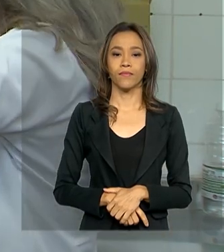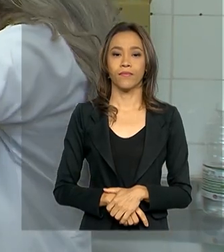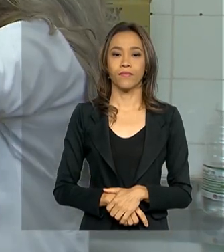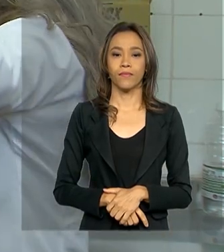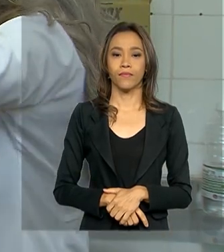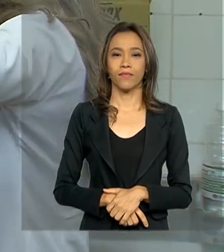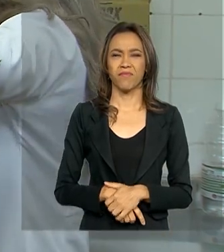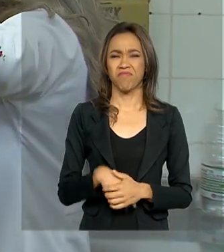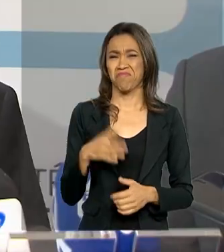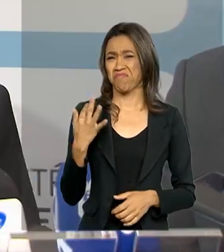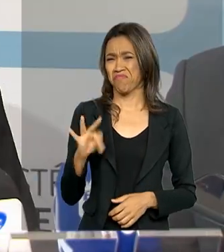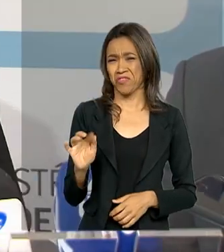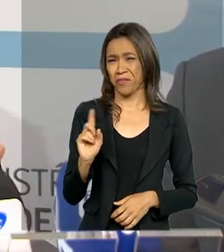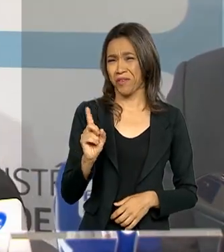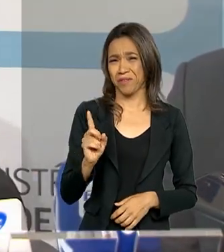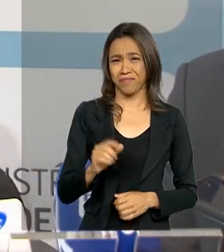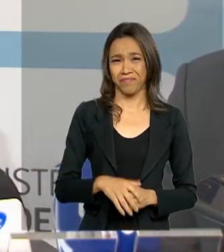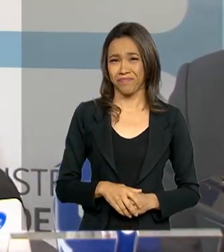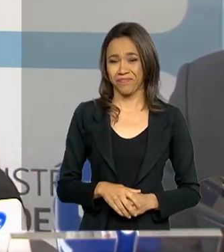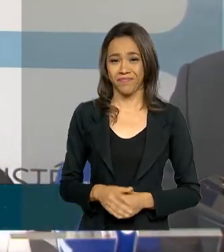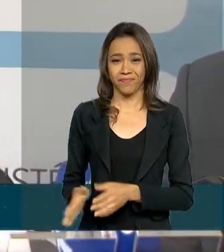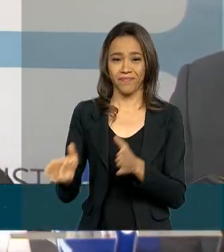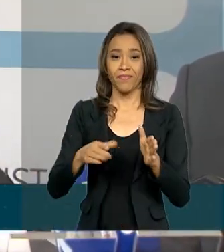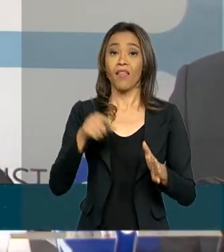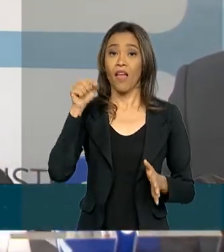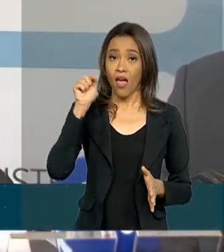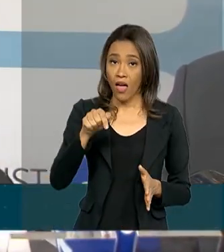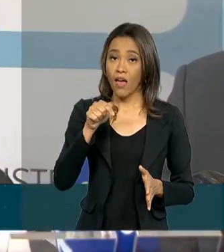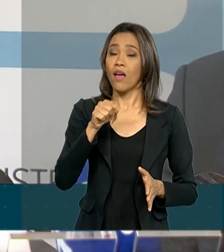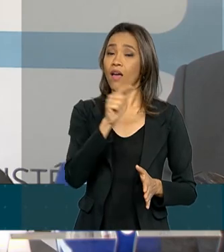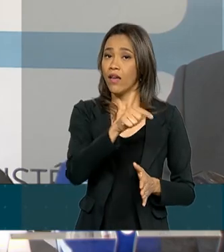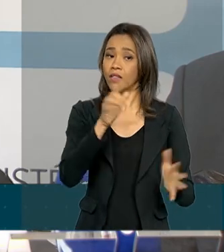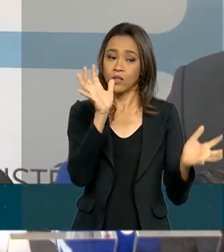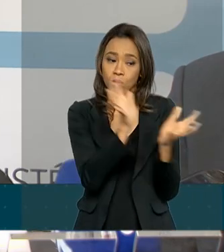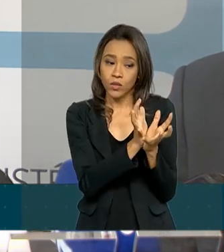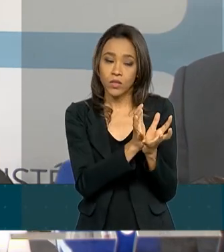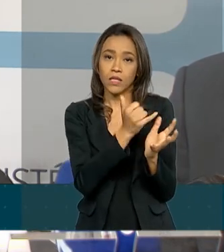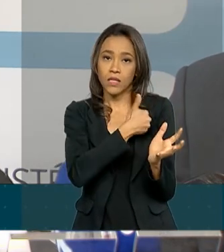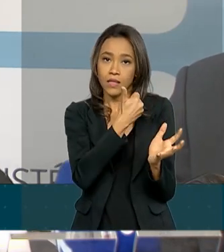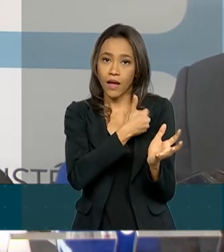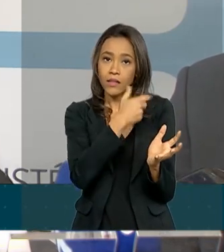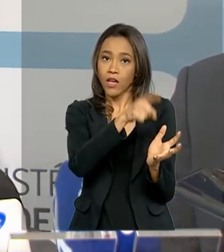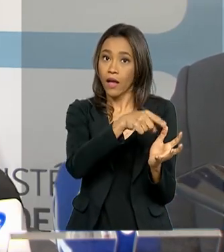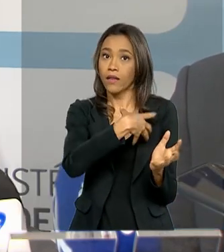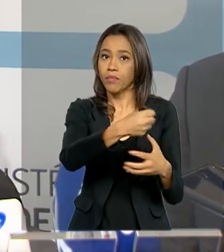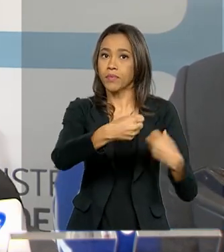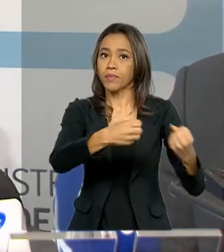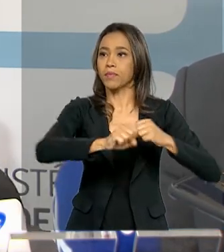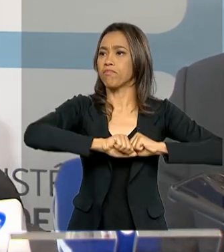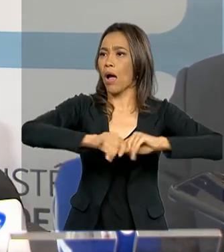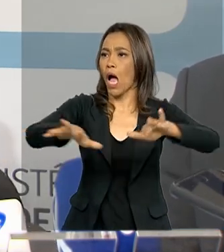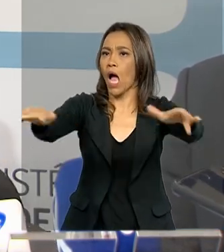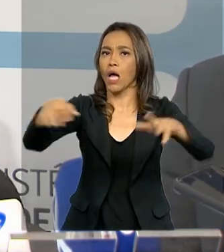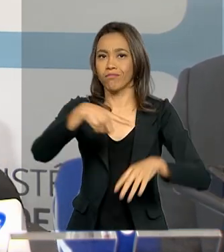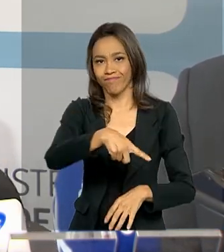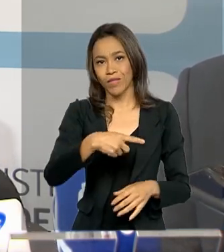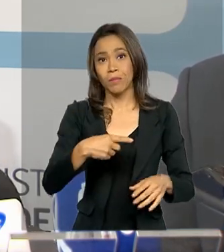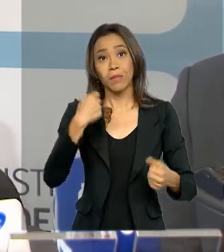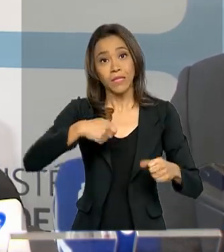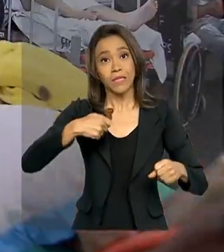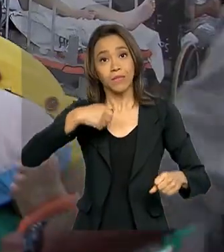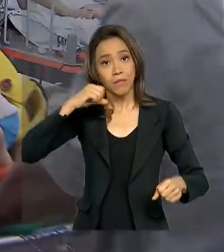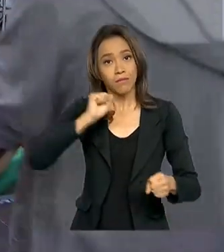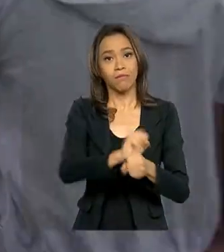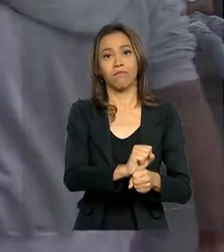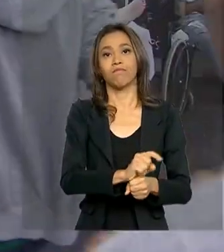Nem dói nada. Essa faixa etária que está sendo responsável pela cadeia de transmissão. Nós precisamos interromper a cadeia de